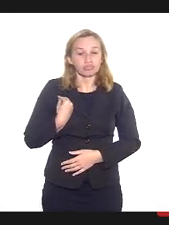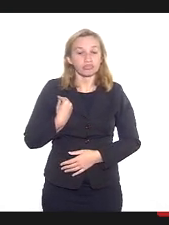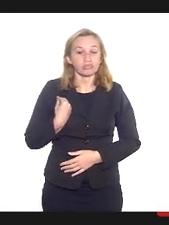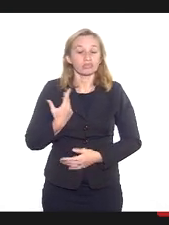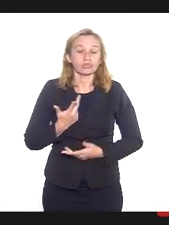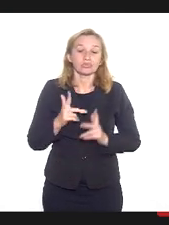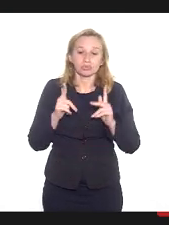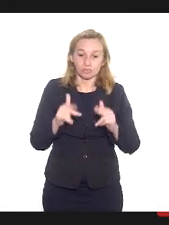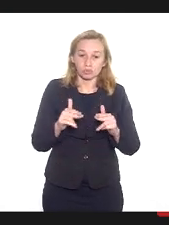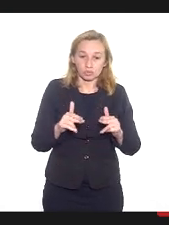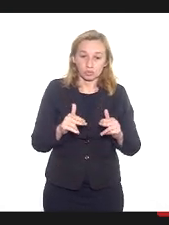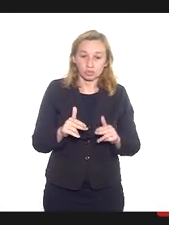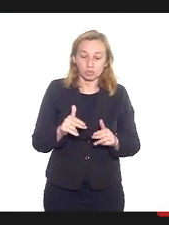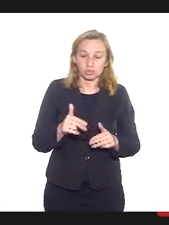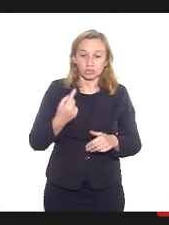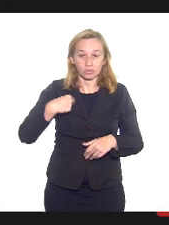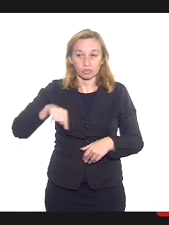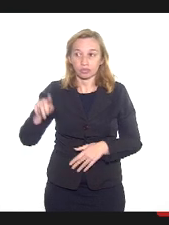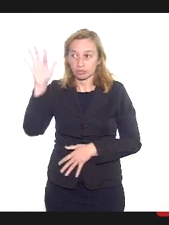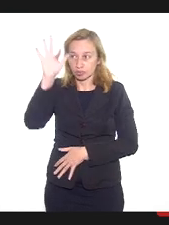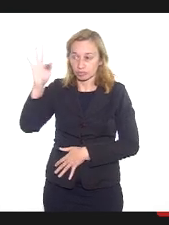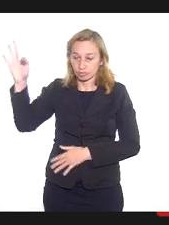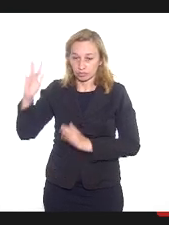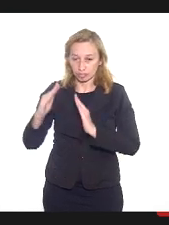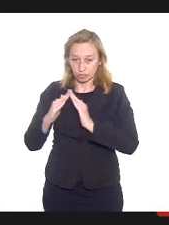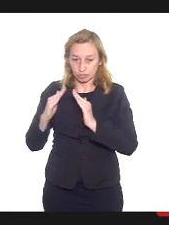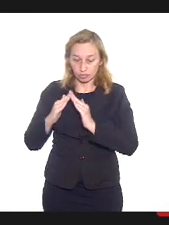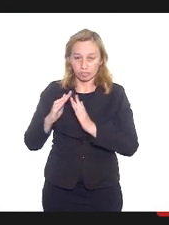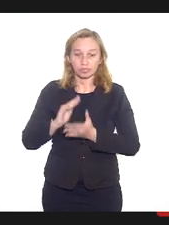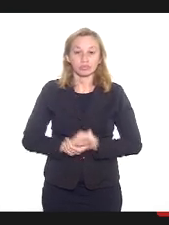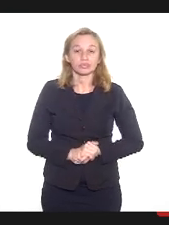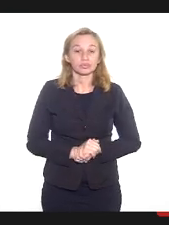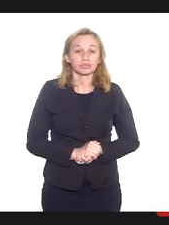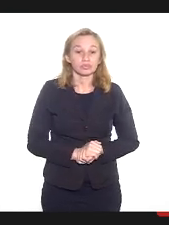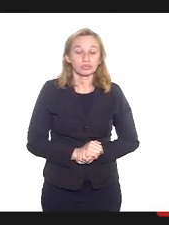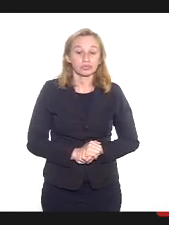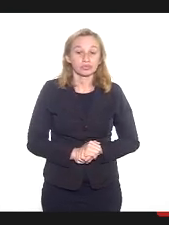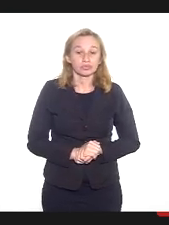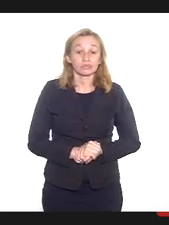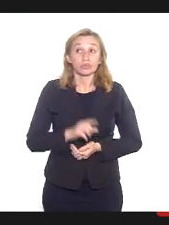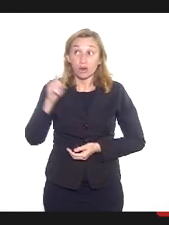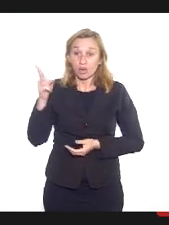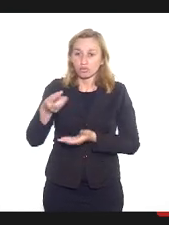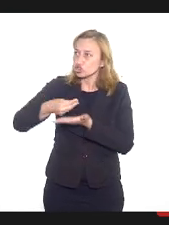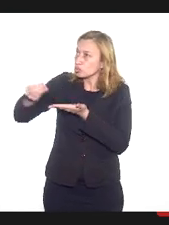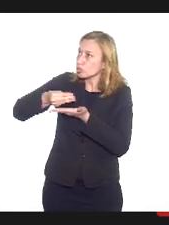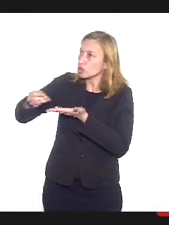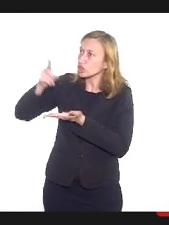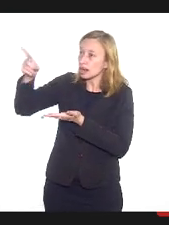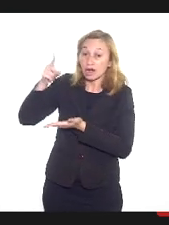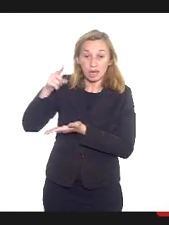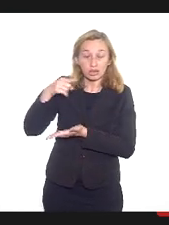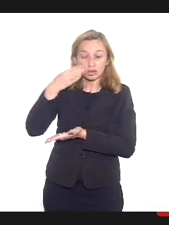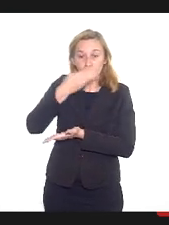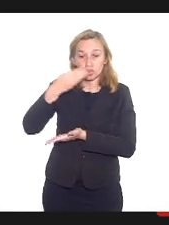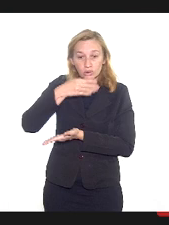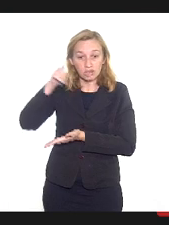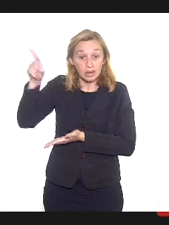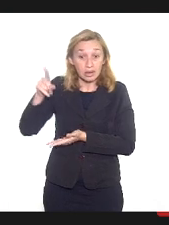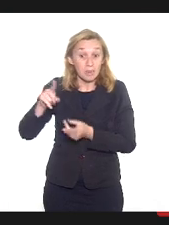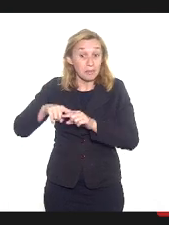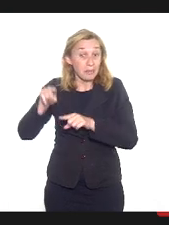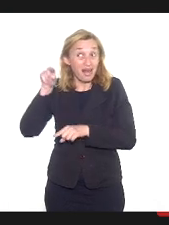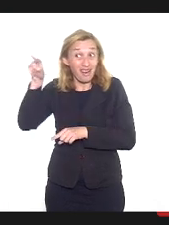generis, como eu morei na França há vários anos estudando, eu distribui doces lá também, mas ali a resistência não era uma resistência